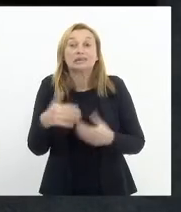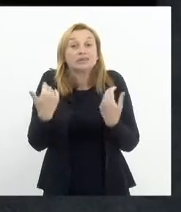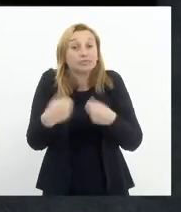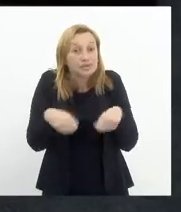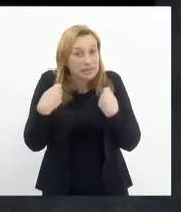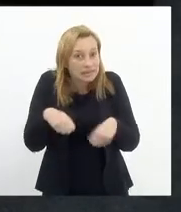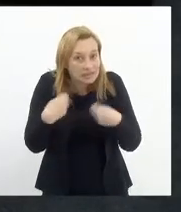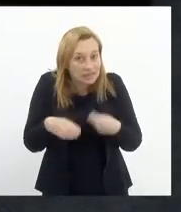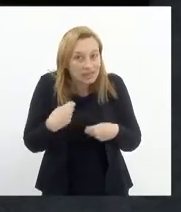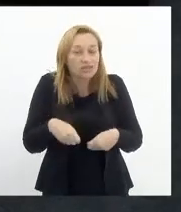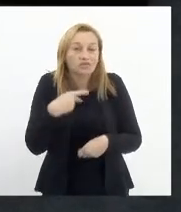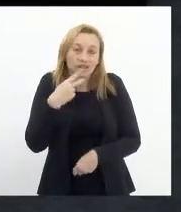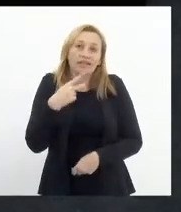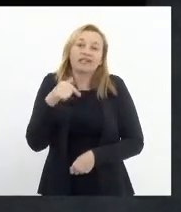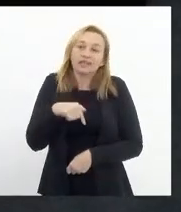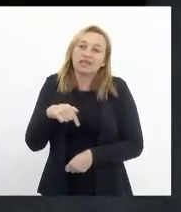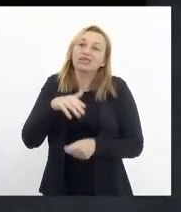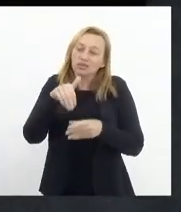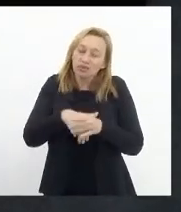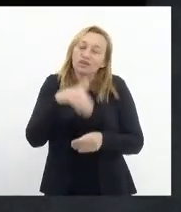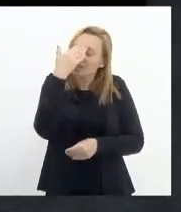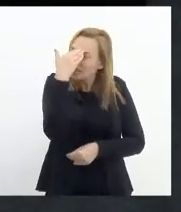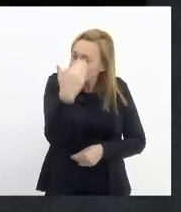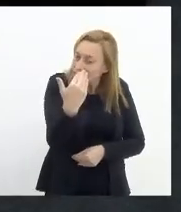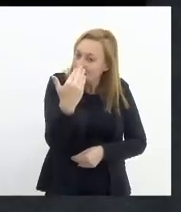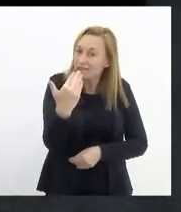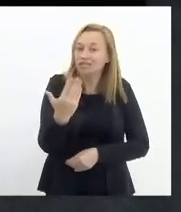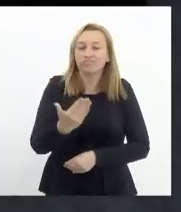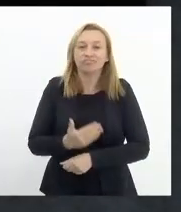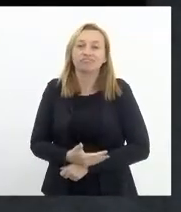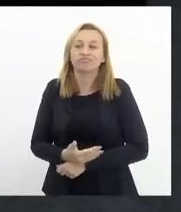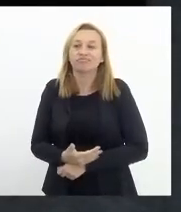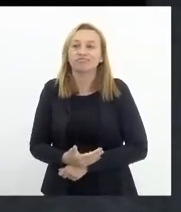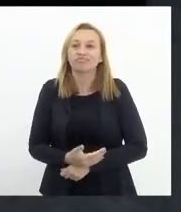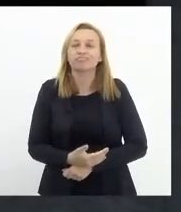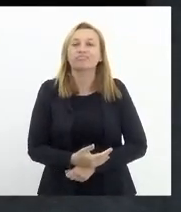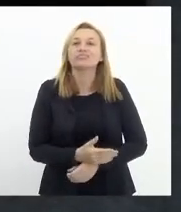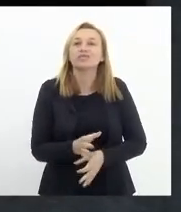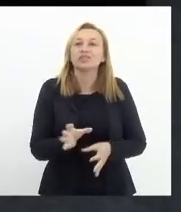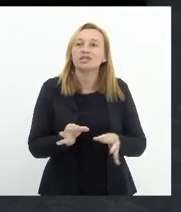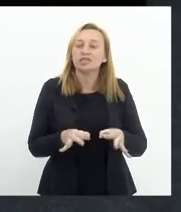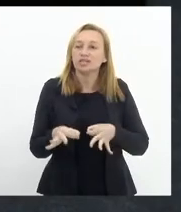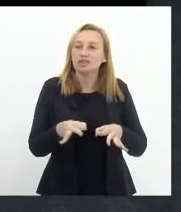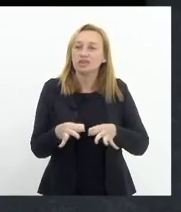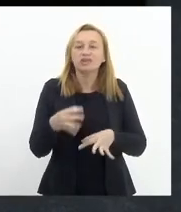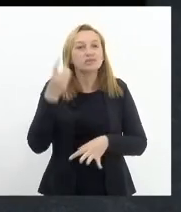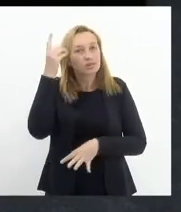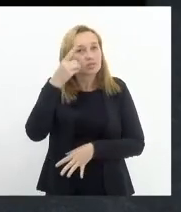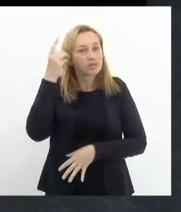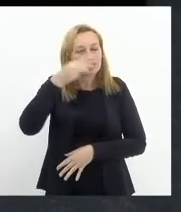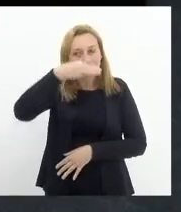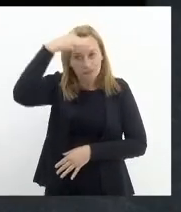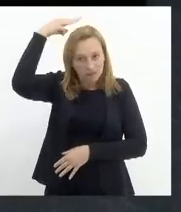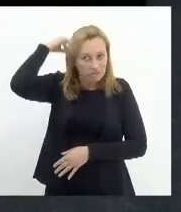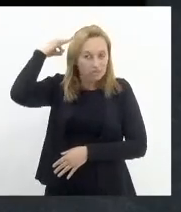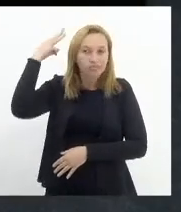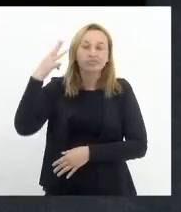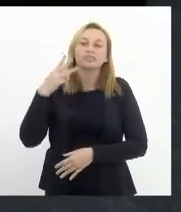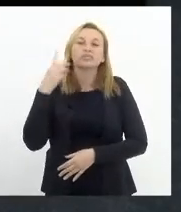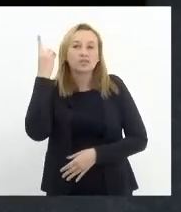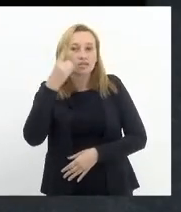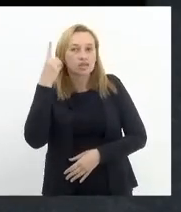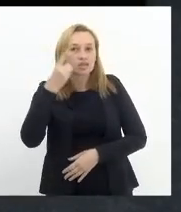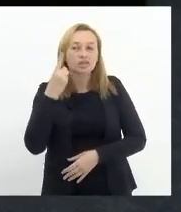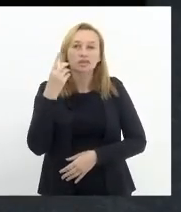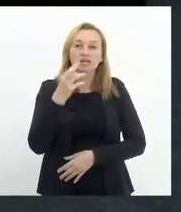declaração aqui do voto, agradecendo aí a organização do deputado Márcio Pacheco, deputado